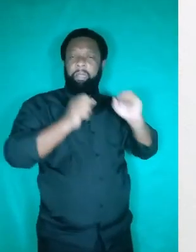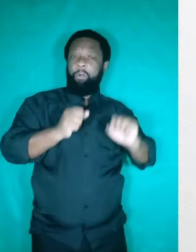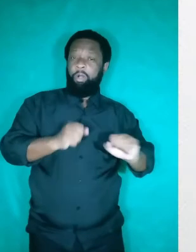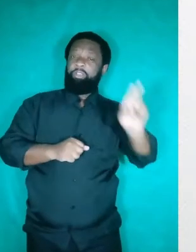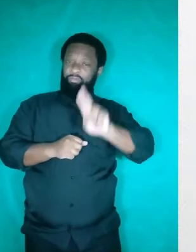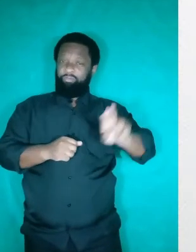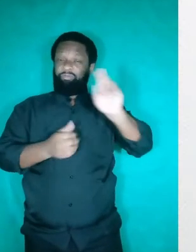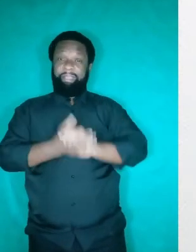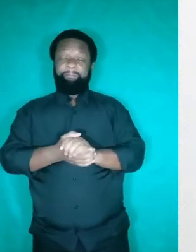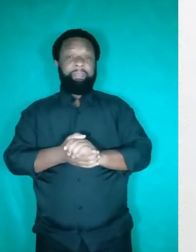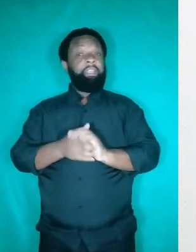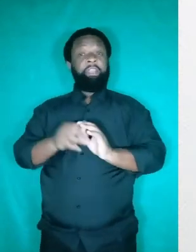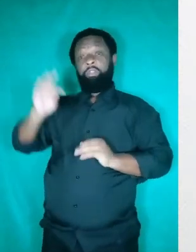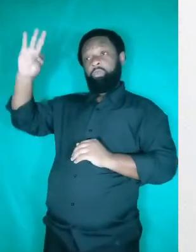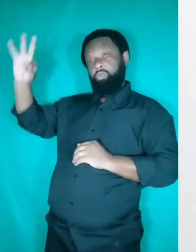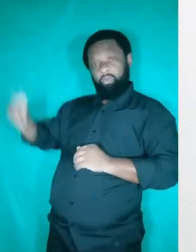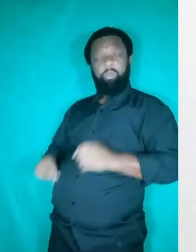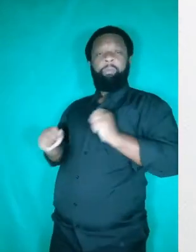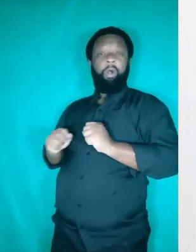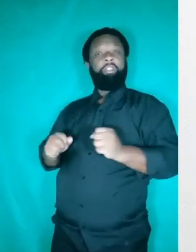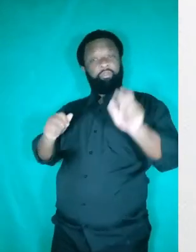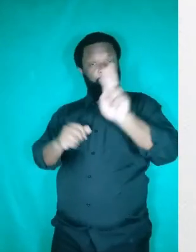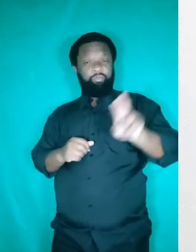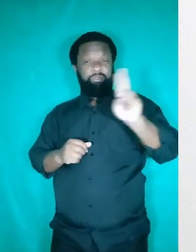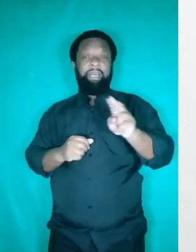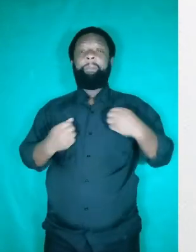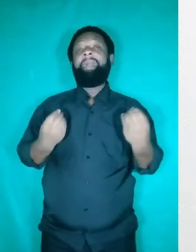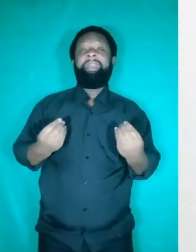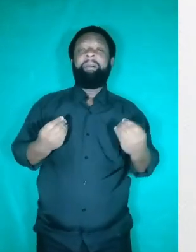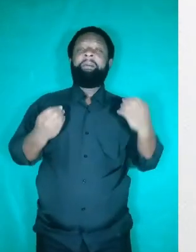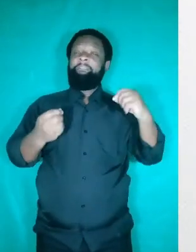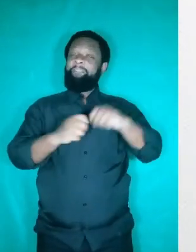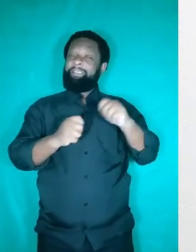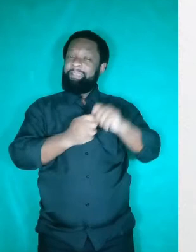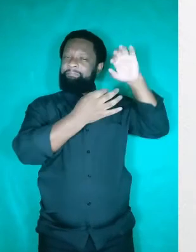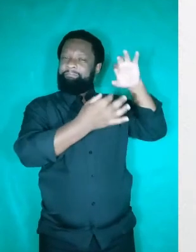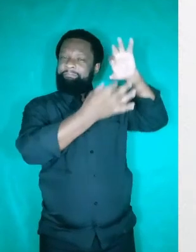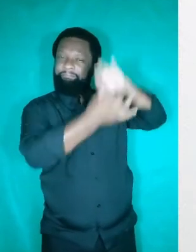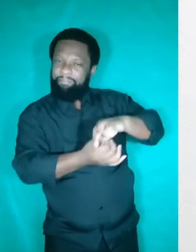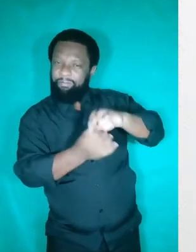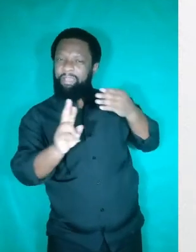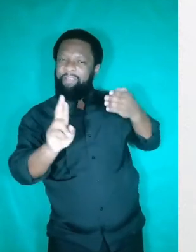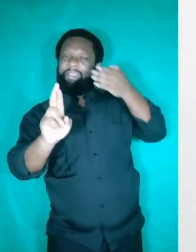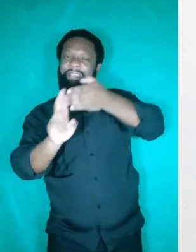metonímias. Todos esses recursos podem e devem ser usados para estabelecer coesão referencial. Vamos ver dois